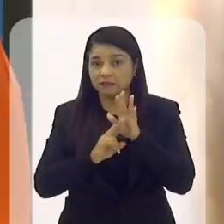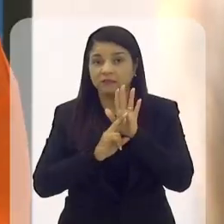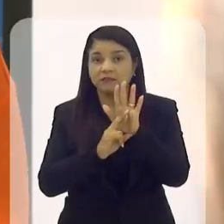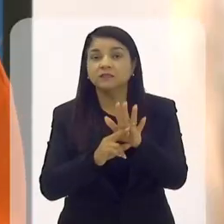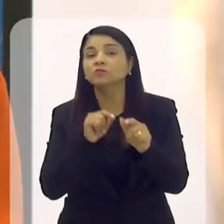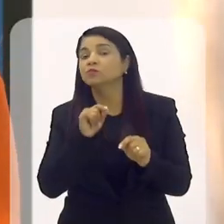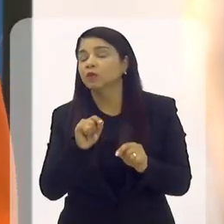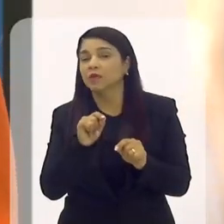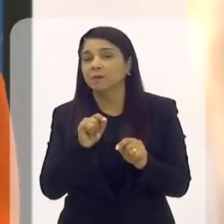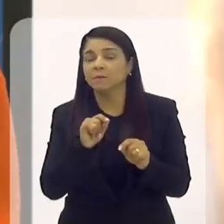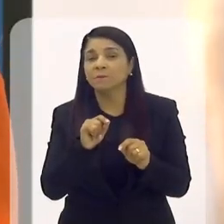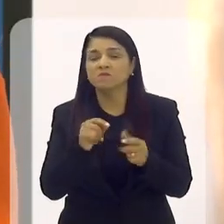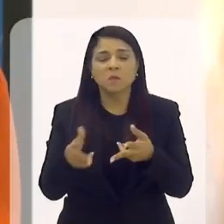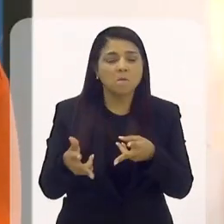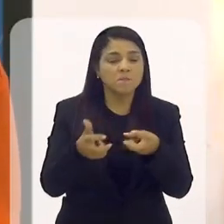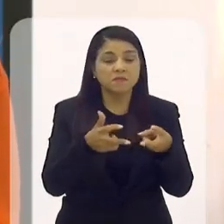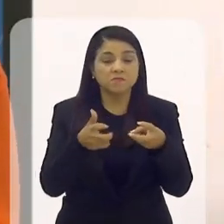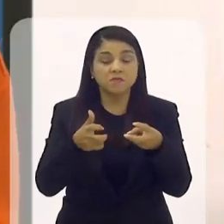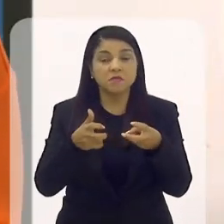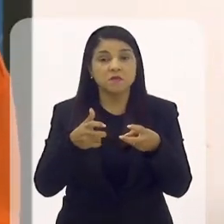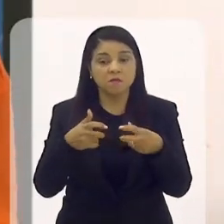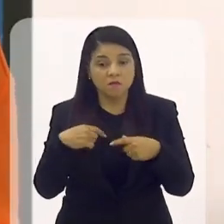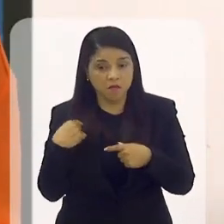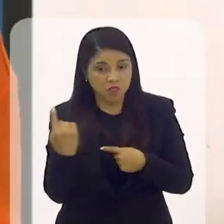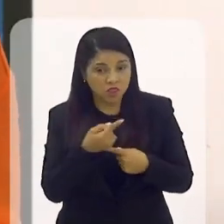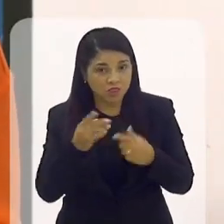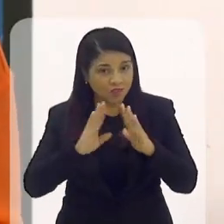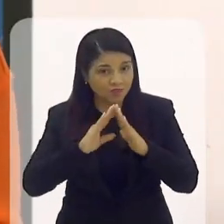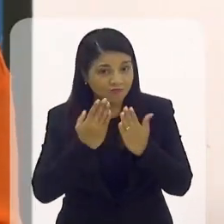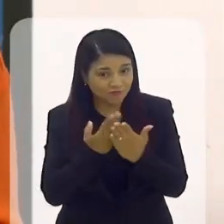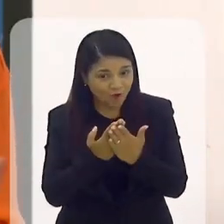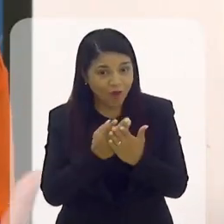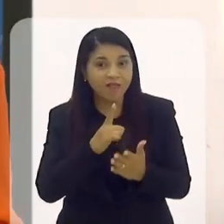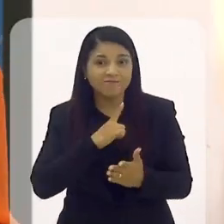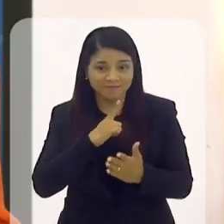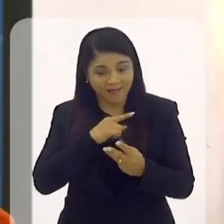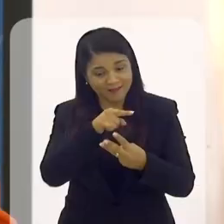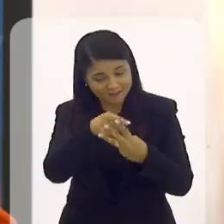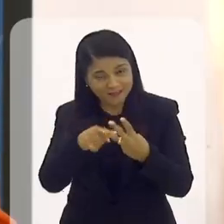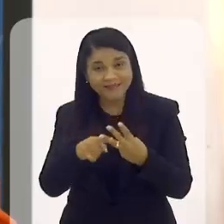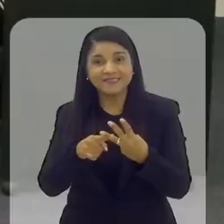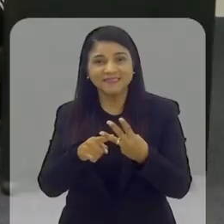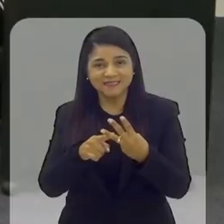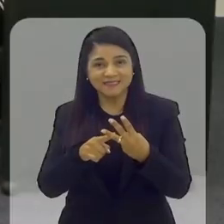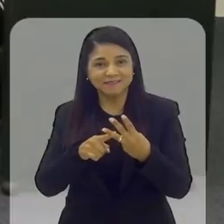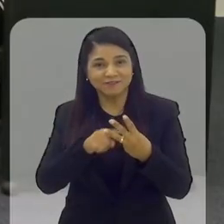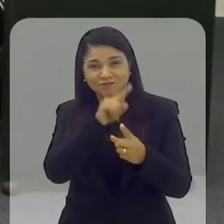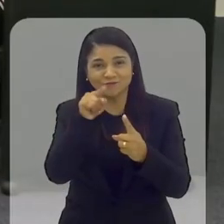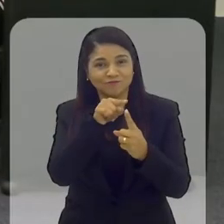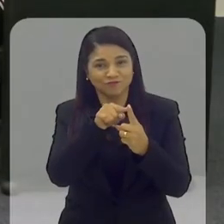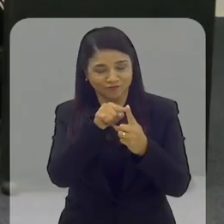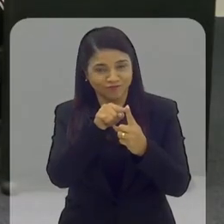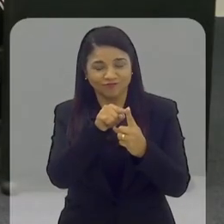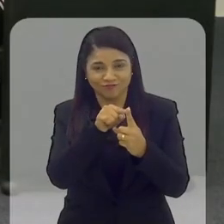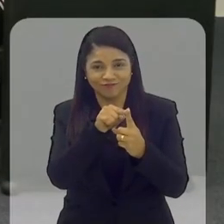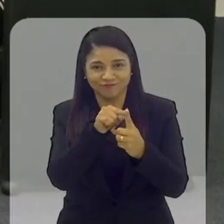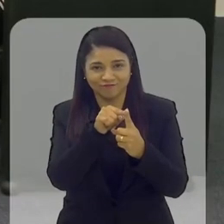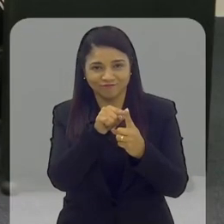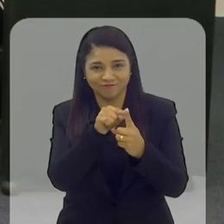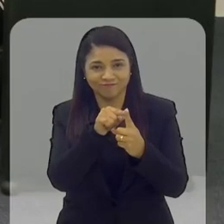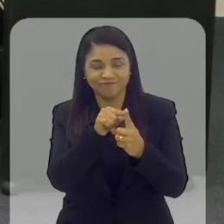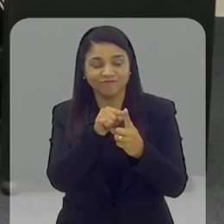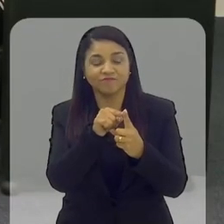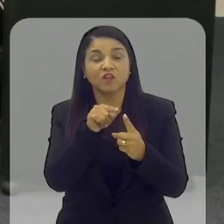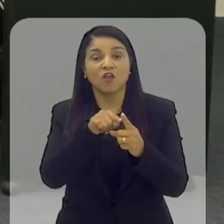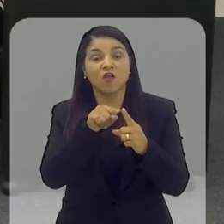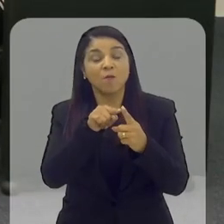frentes. E eu pude perceber que a nossa escola possui essas três frentes. Ele diz que toda escola deveria